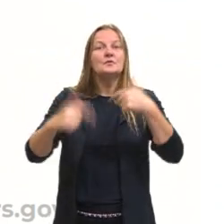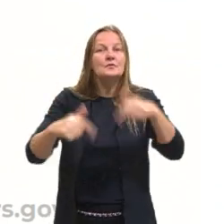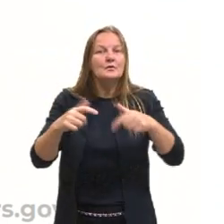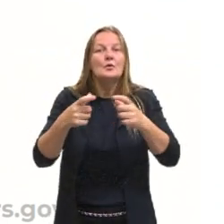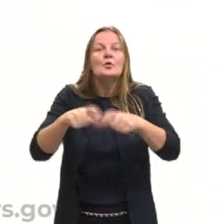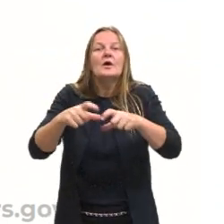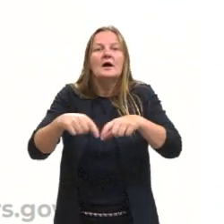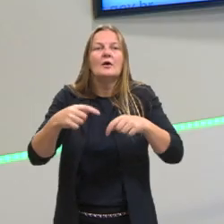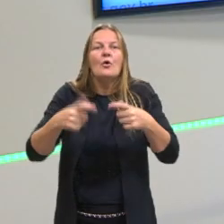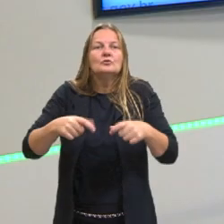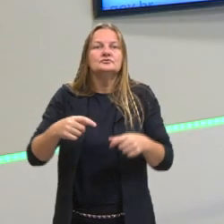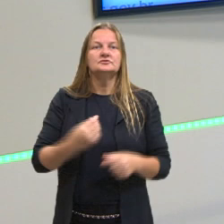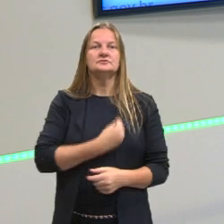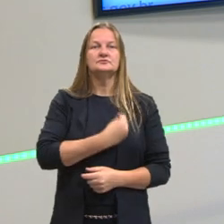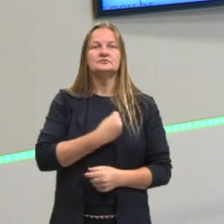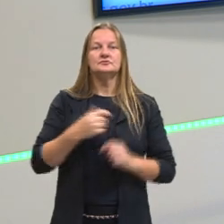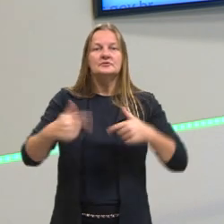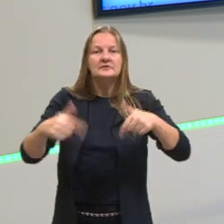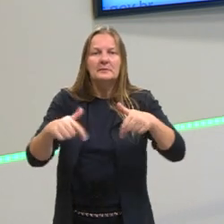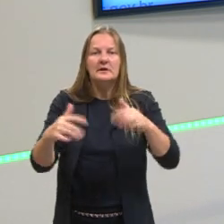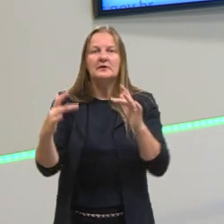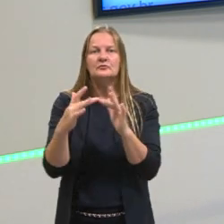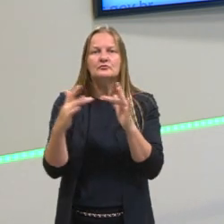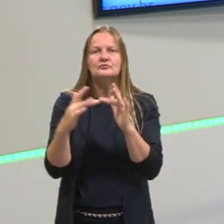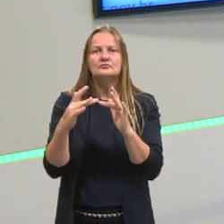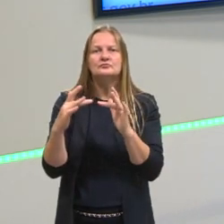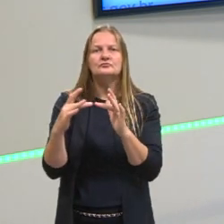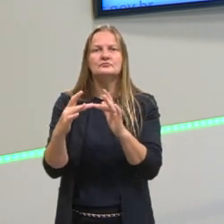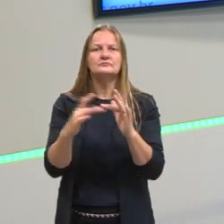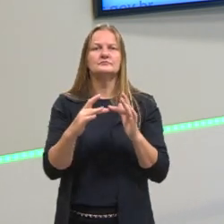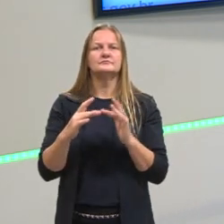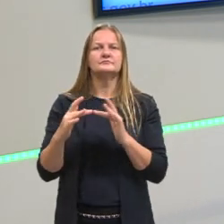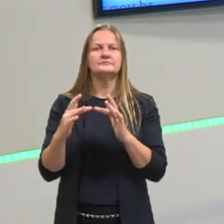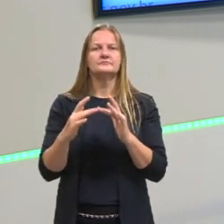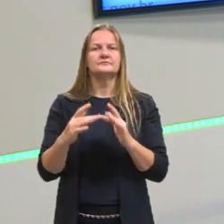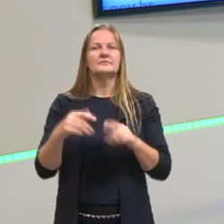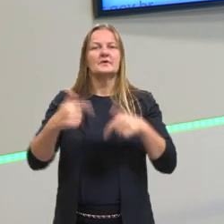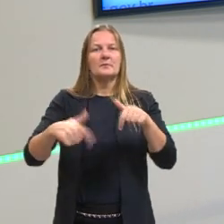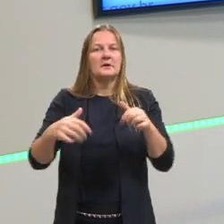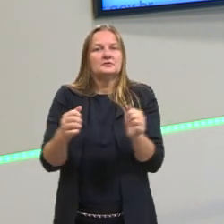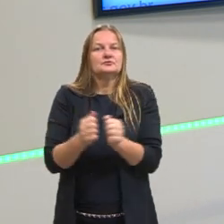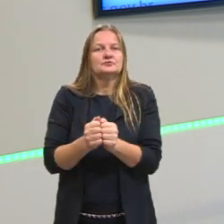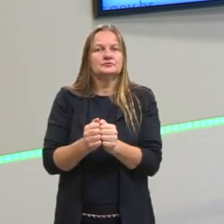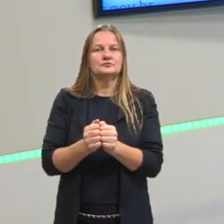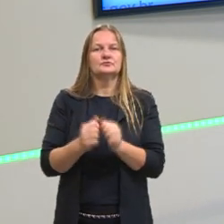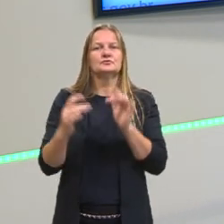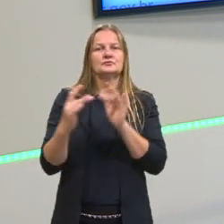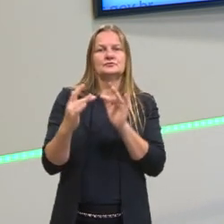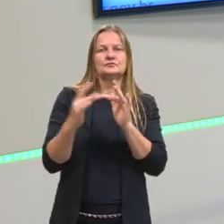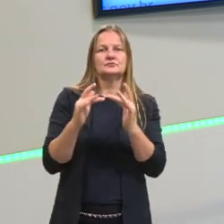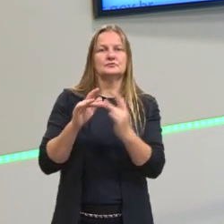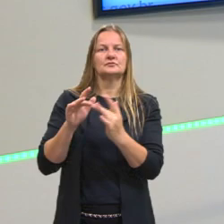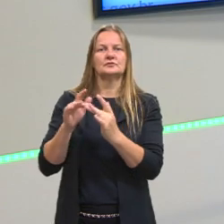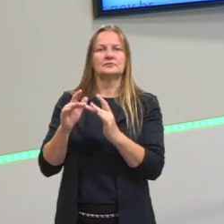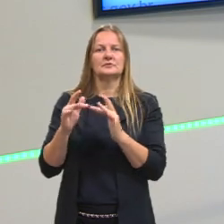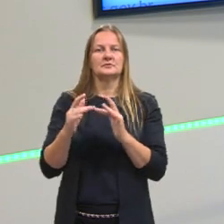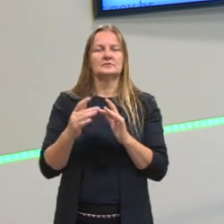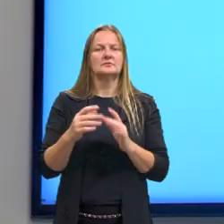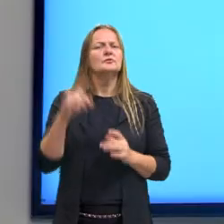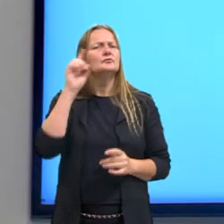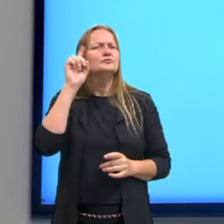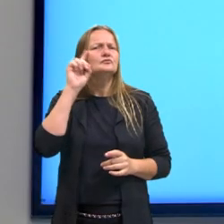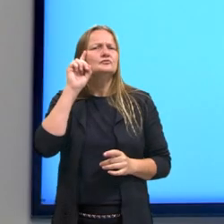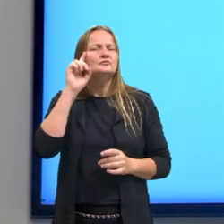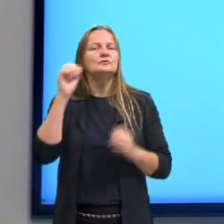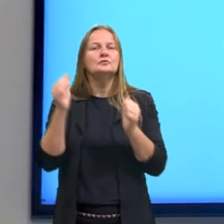o nosso trabalho, nós temos um contato secundário. As pessoas que trabalham com nós, nós temos contato diariamente com essas pessoas,